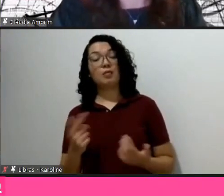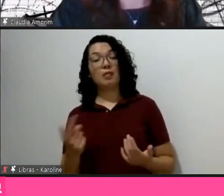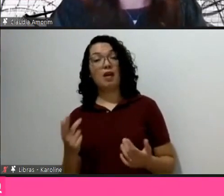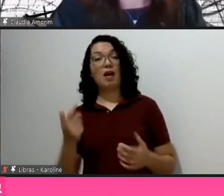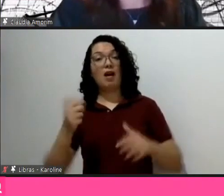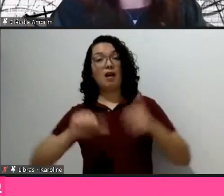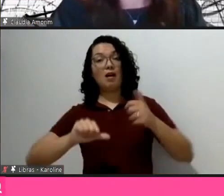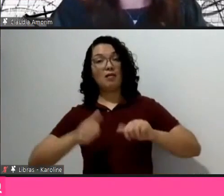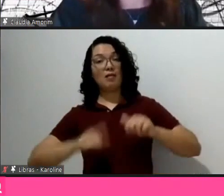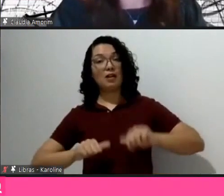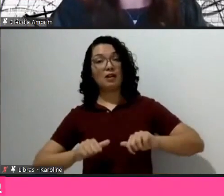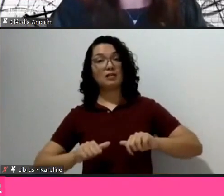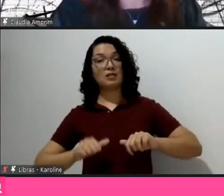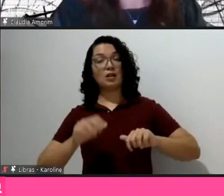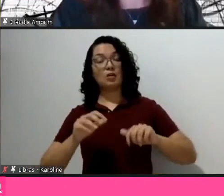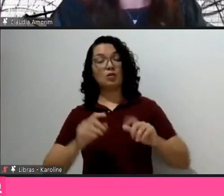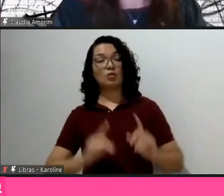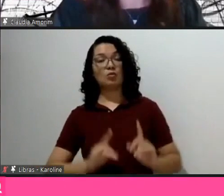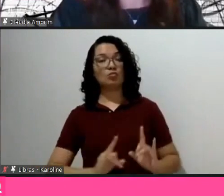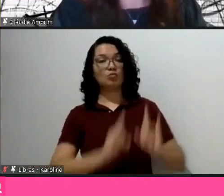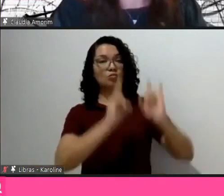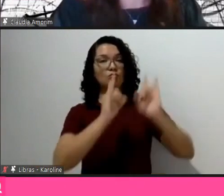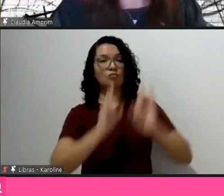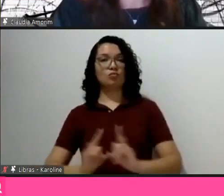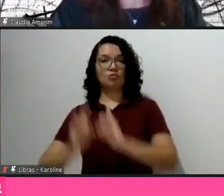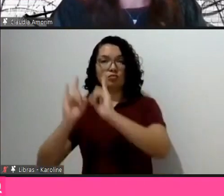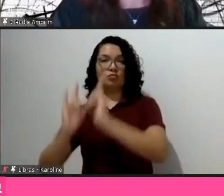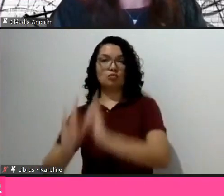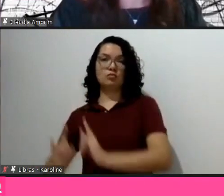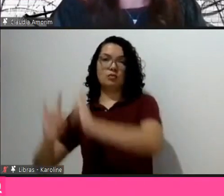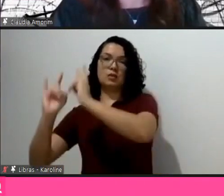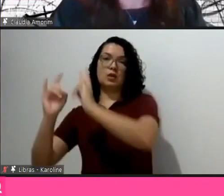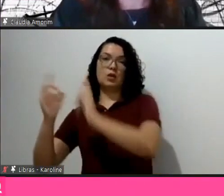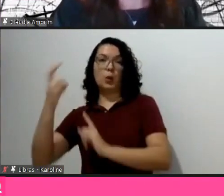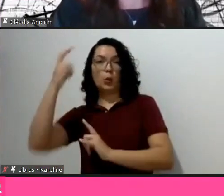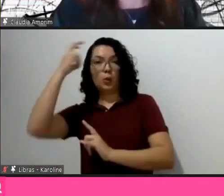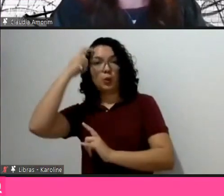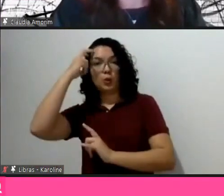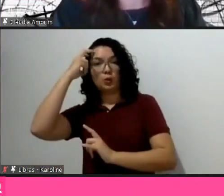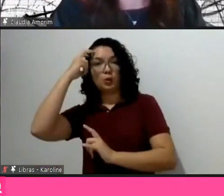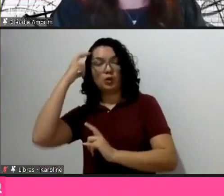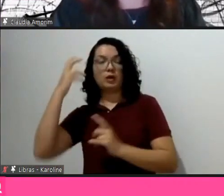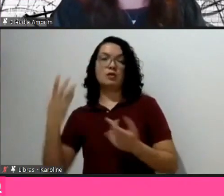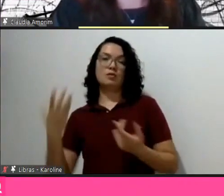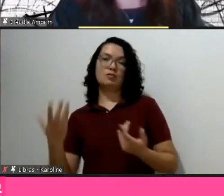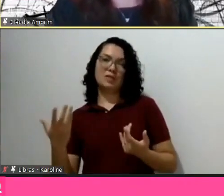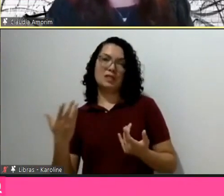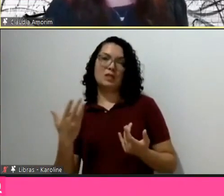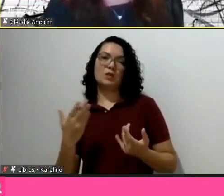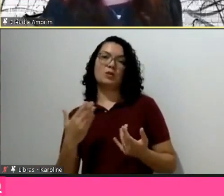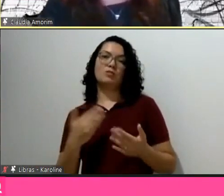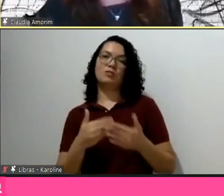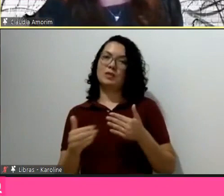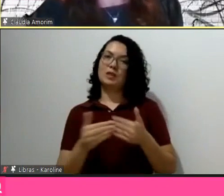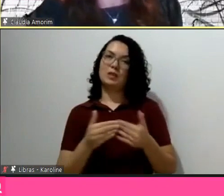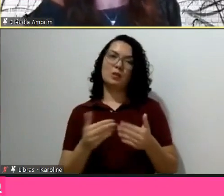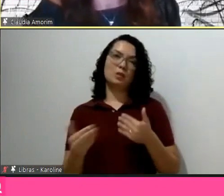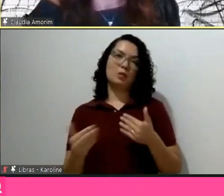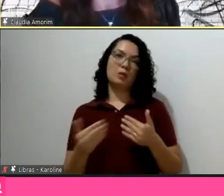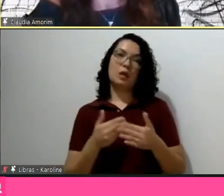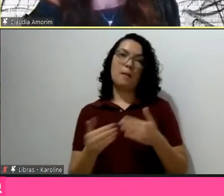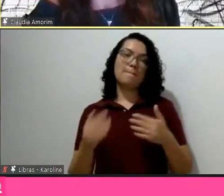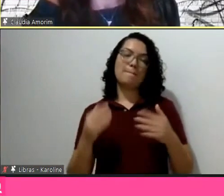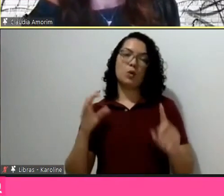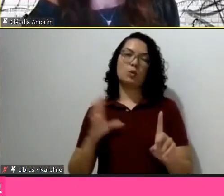Você vai falar, olha, isso daqui é um exemplar fundamental que precisa ser preservado, não importa o impacto, não é mesmo? Claro, claro. É o melhor